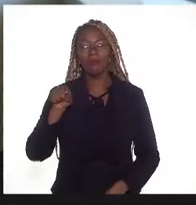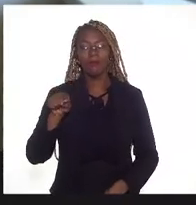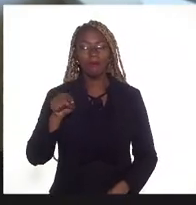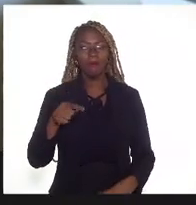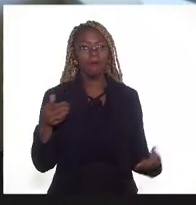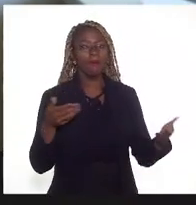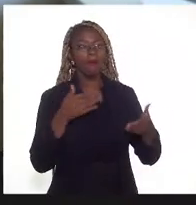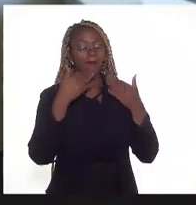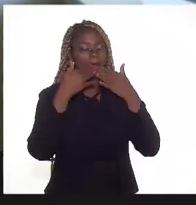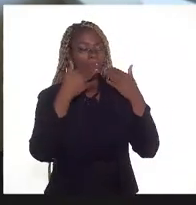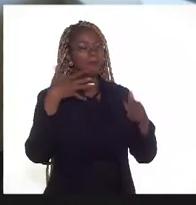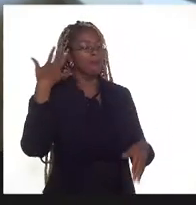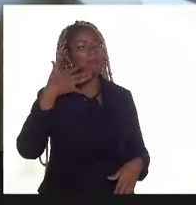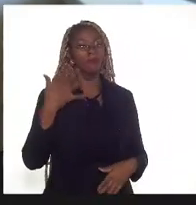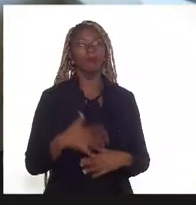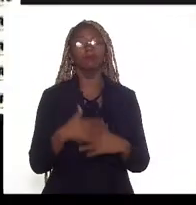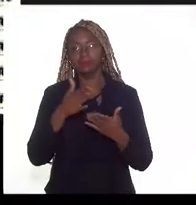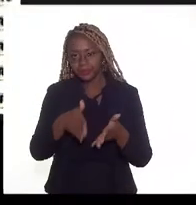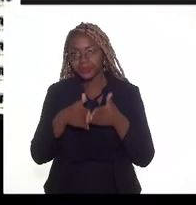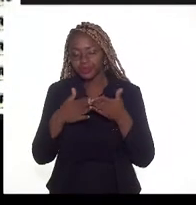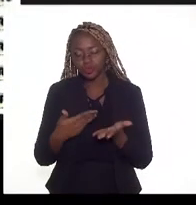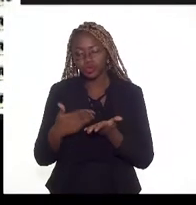inútil da palavra. Por favor.